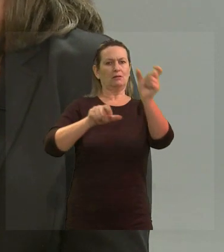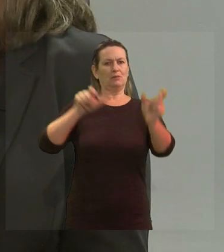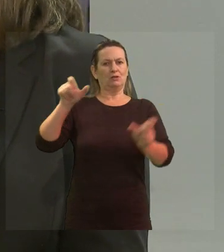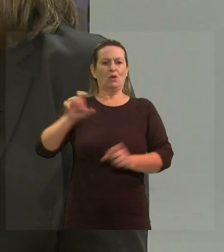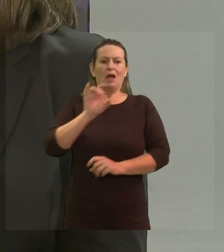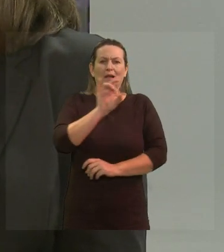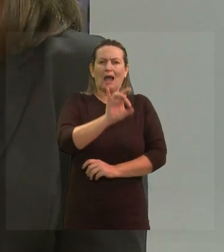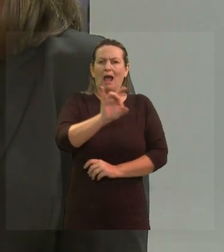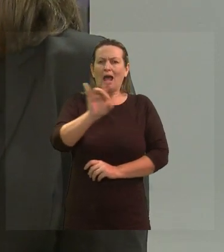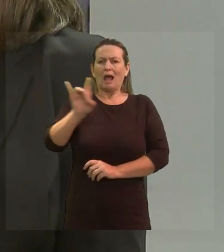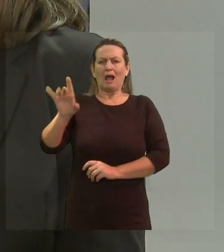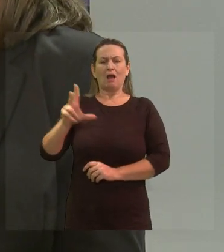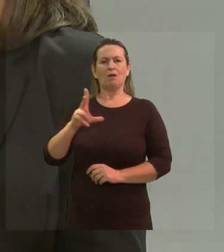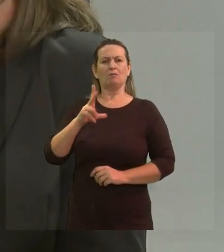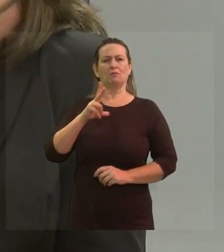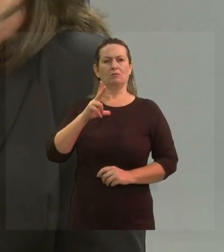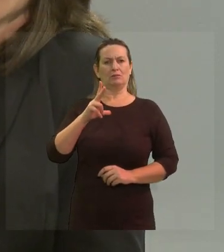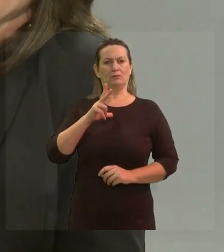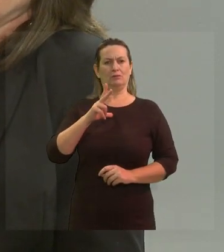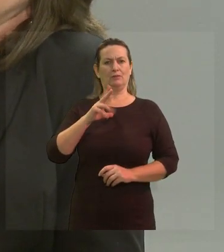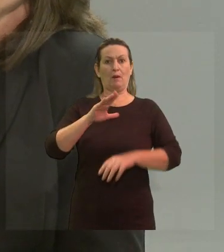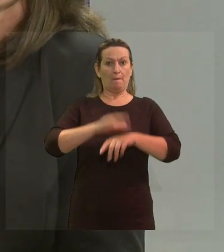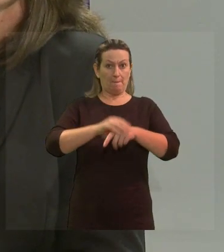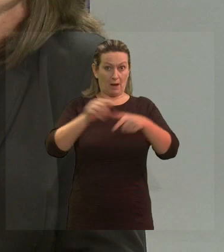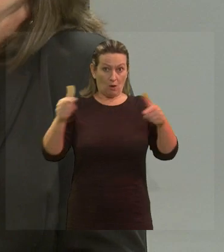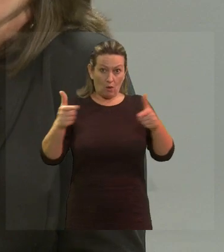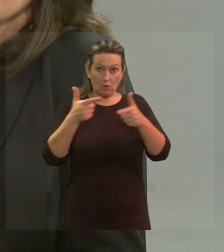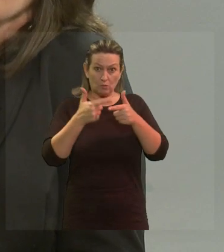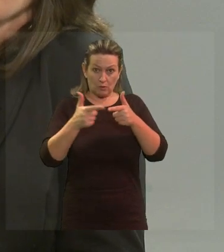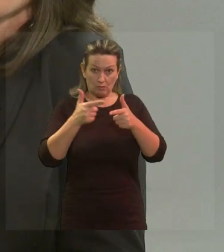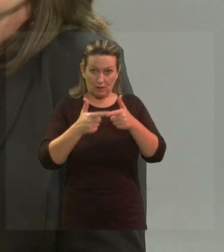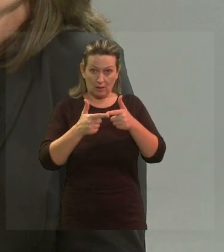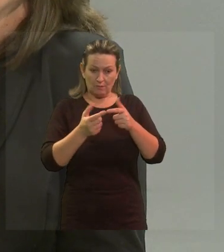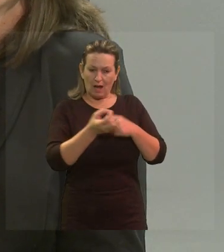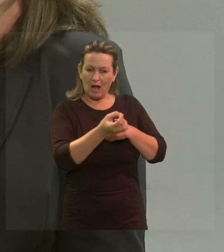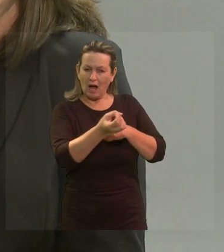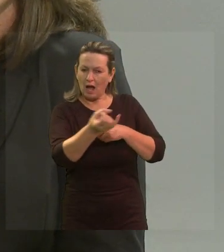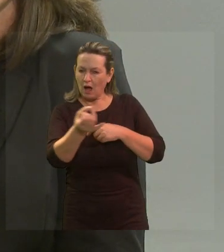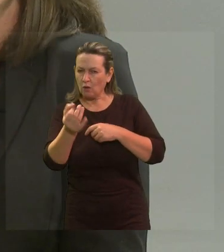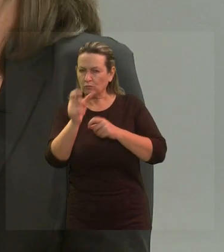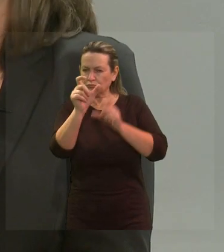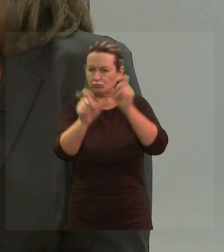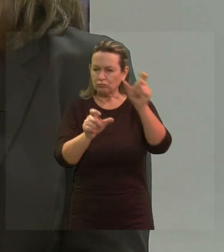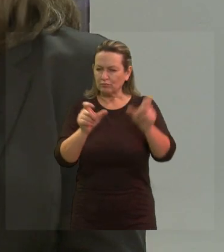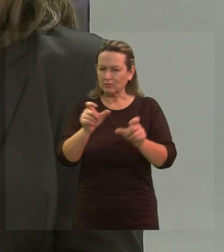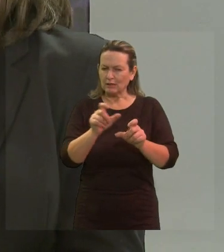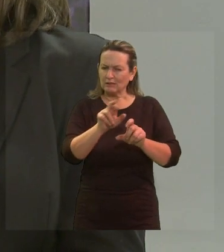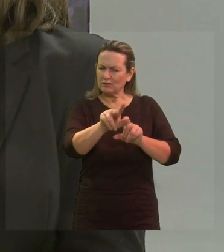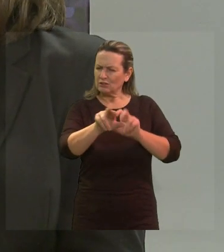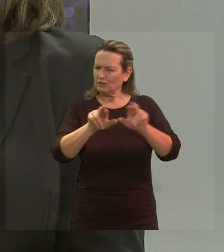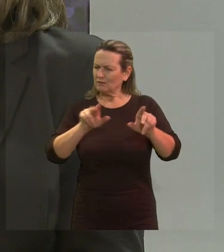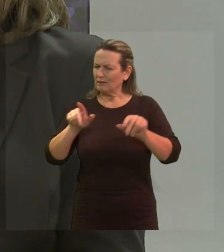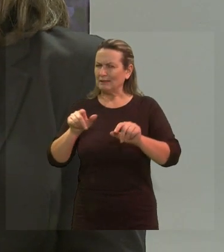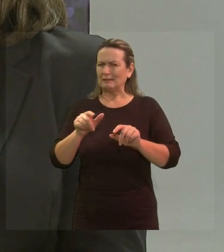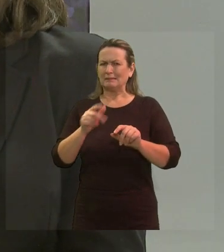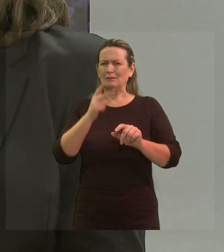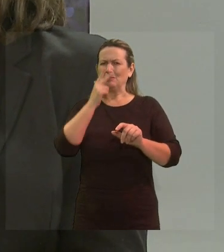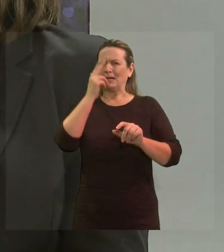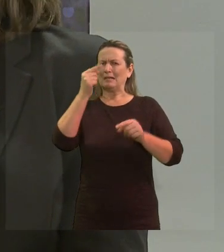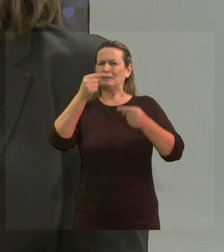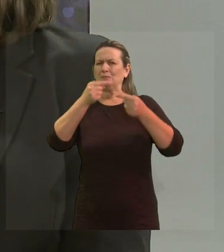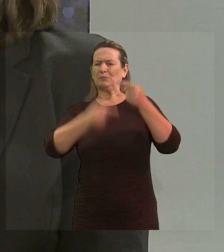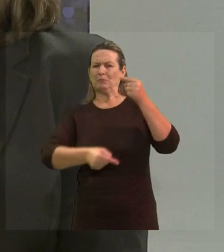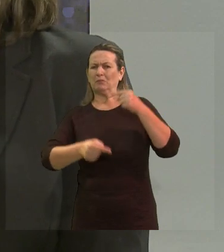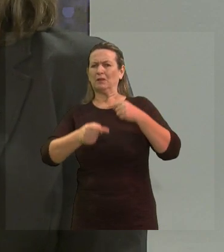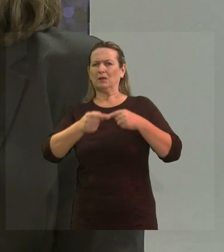singularidades diferentes. O problema é que algumas diferenças, elas são qualificadas como negativas. E isso,